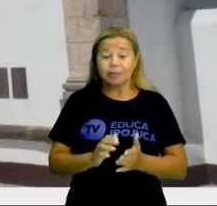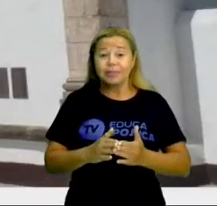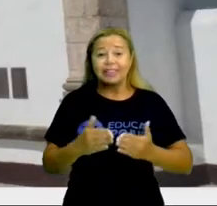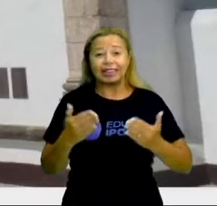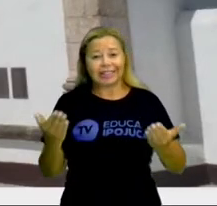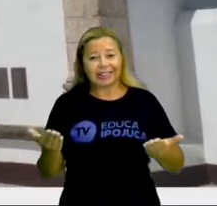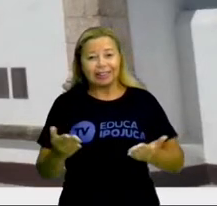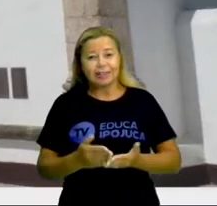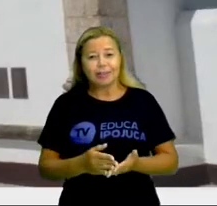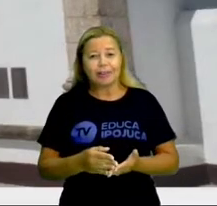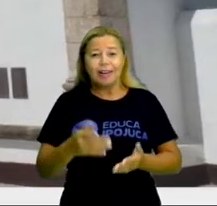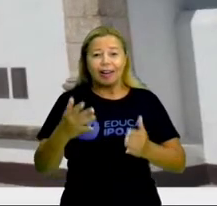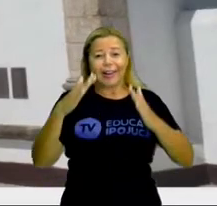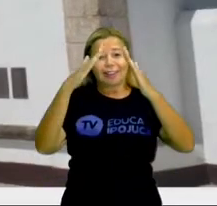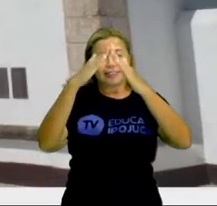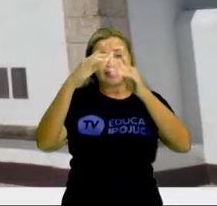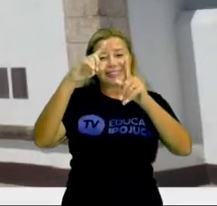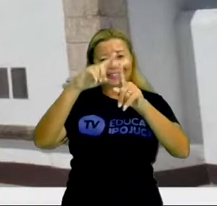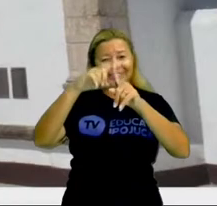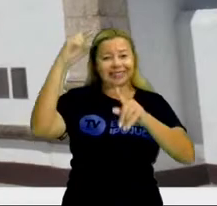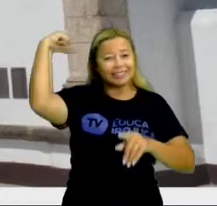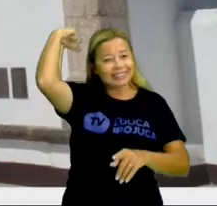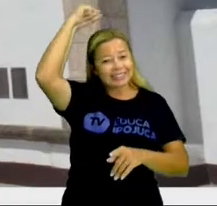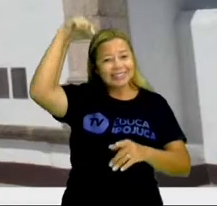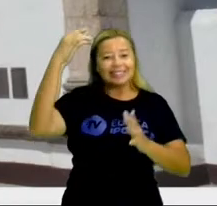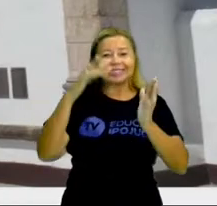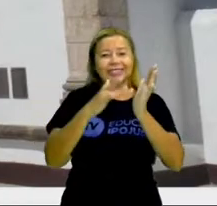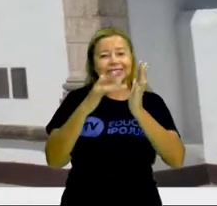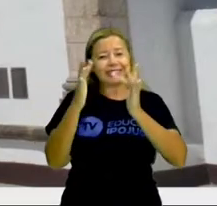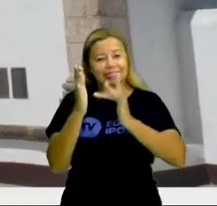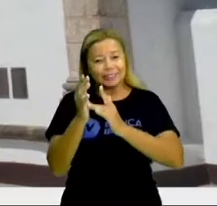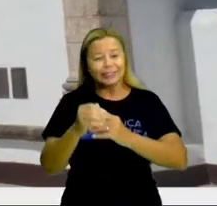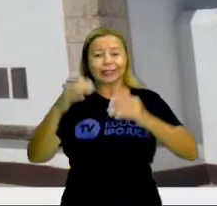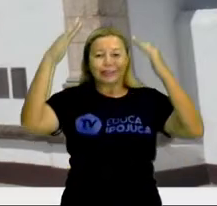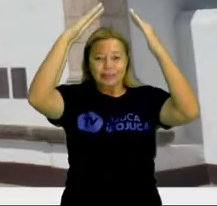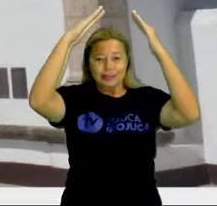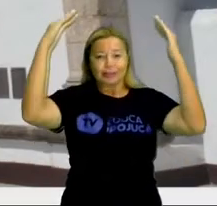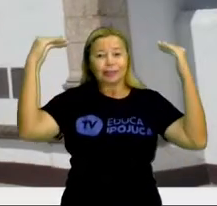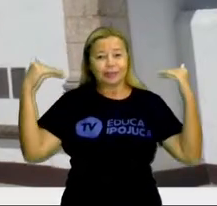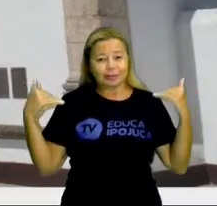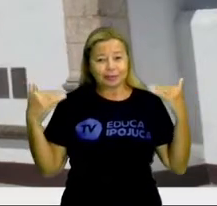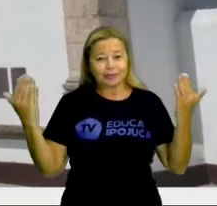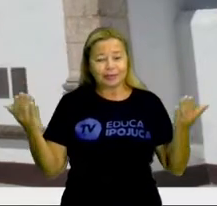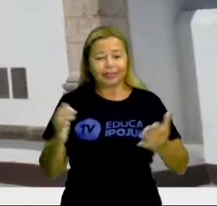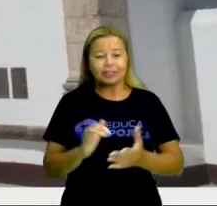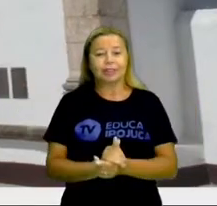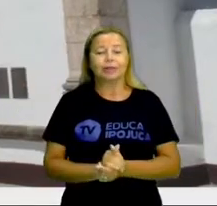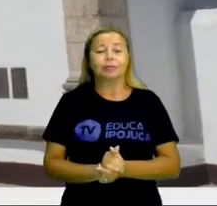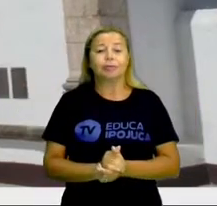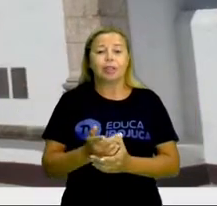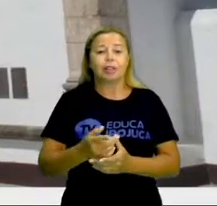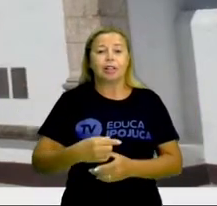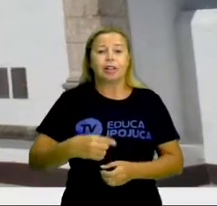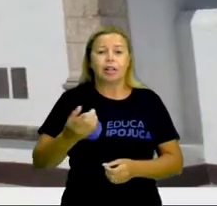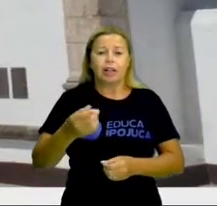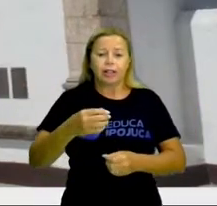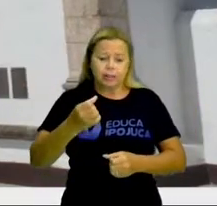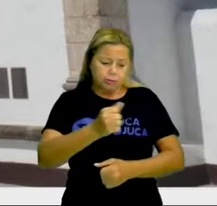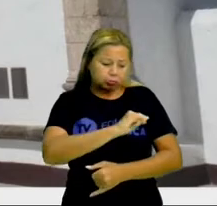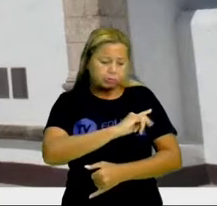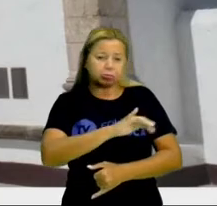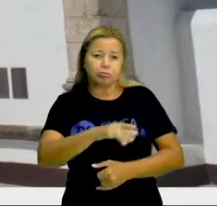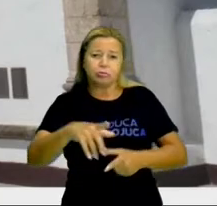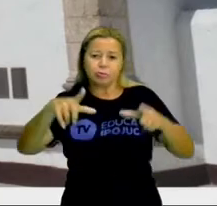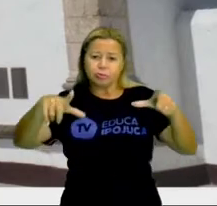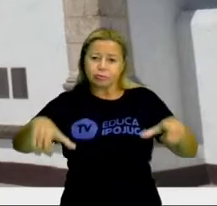frente à Igreja de Santo Cristo, Convento de Santo Antônio, no nosso centro do Pojuca. E aqui tem muita